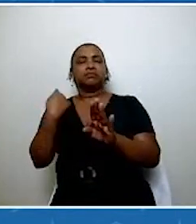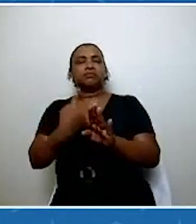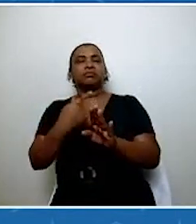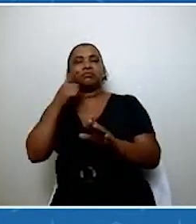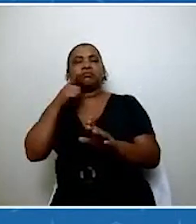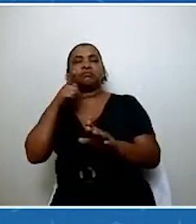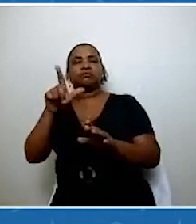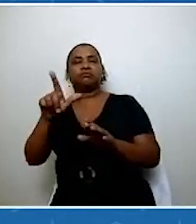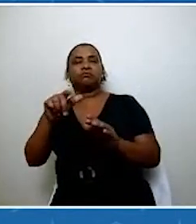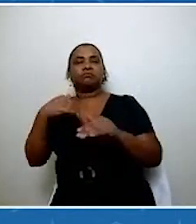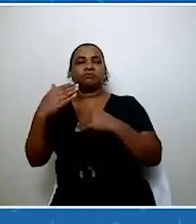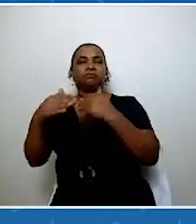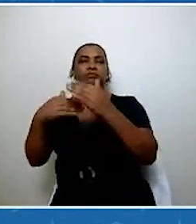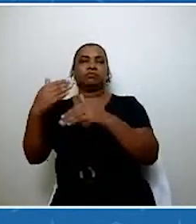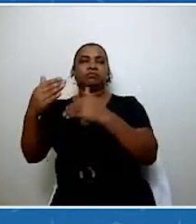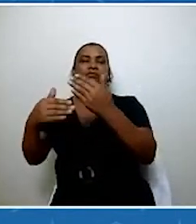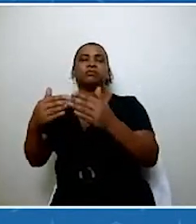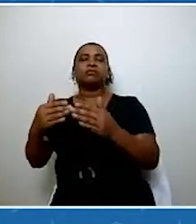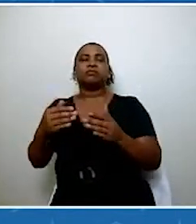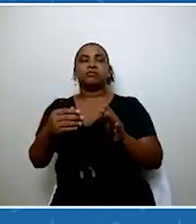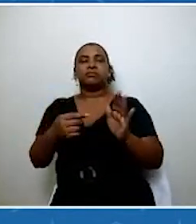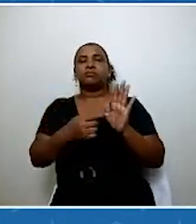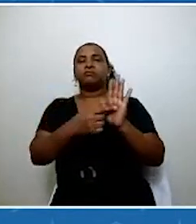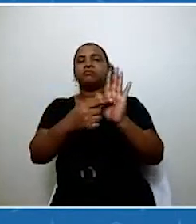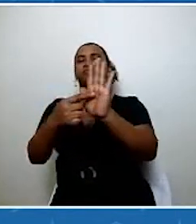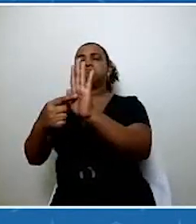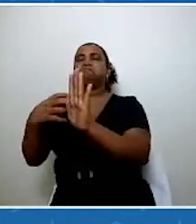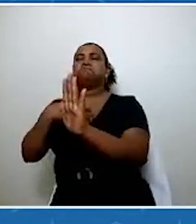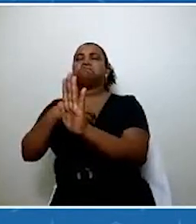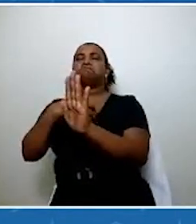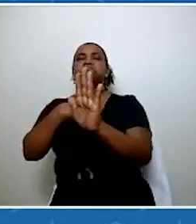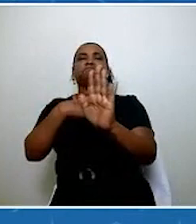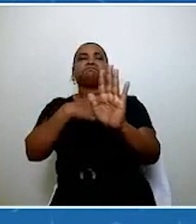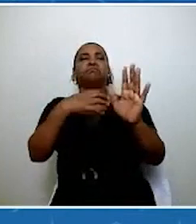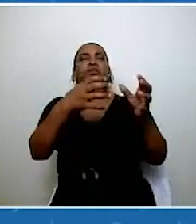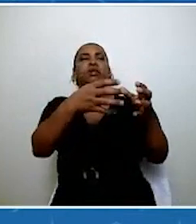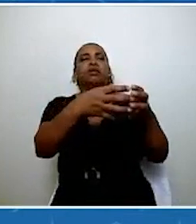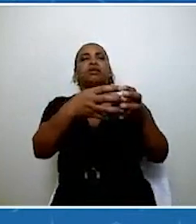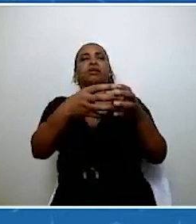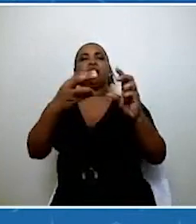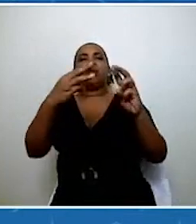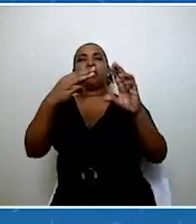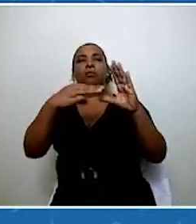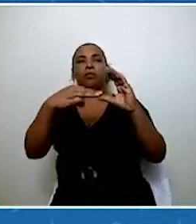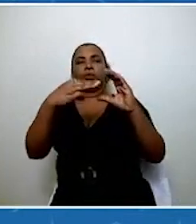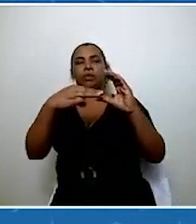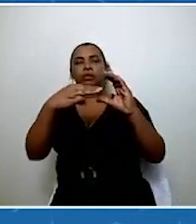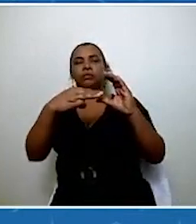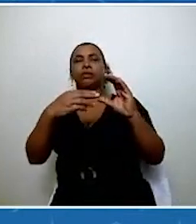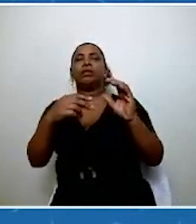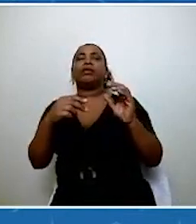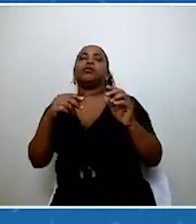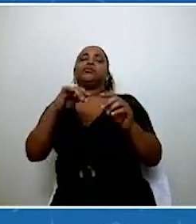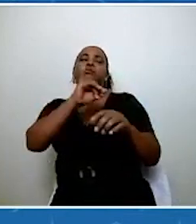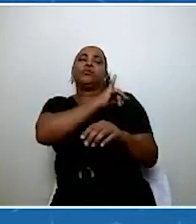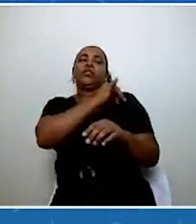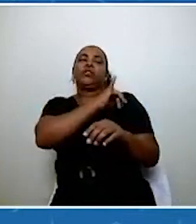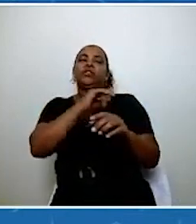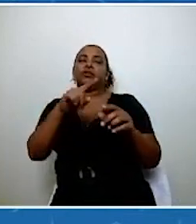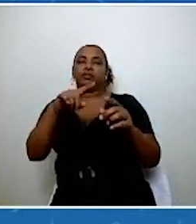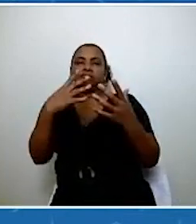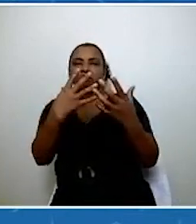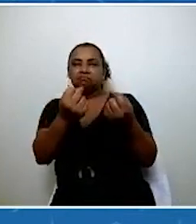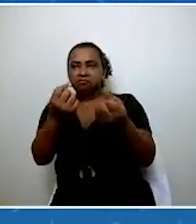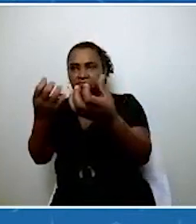convencimento de 20 câmaras municipais aqui do estado do Rio de Janeiro para elas aderirem à rede legislativa sustentável, acho que foi um